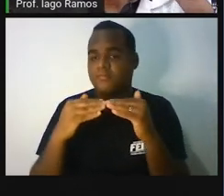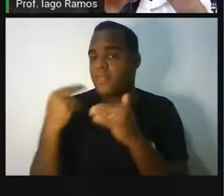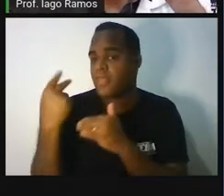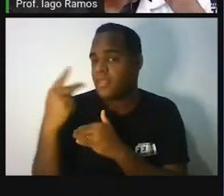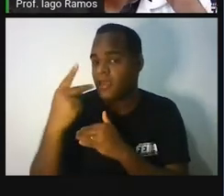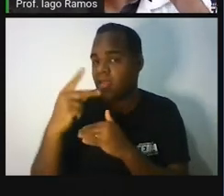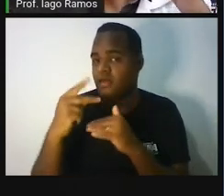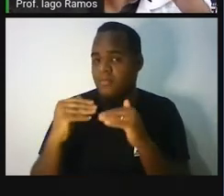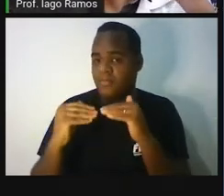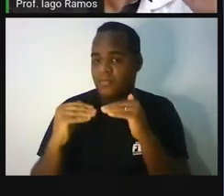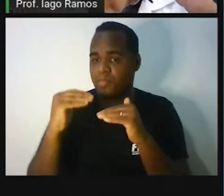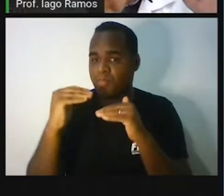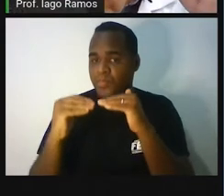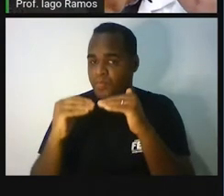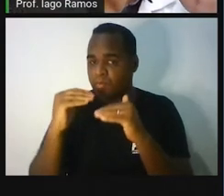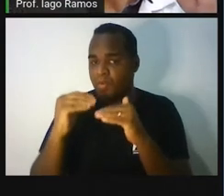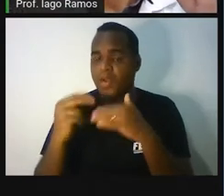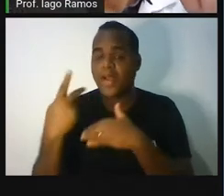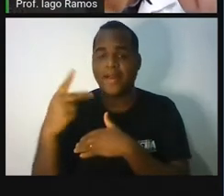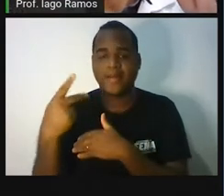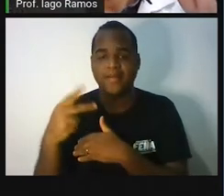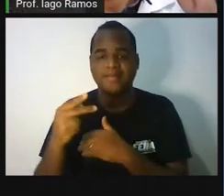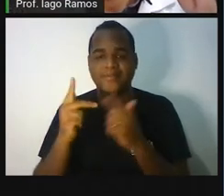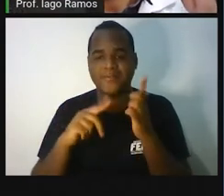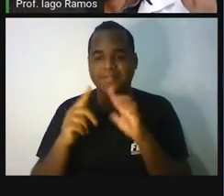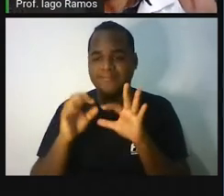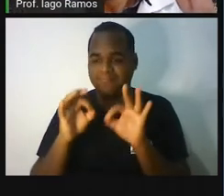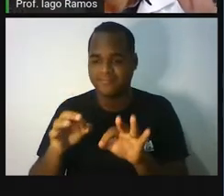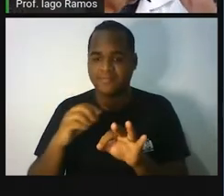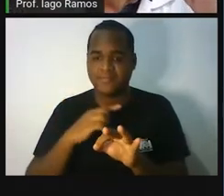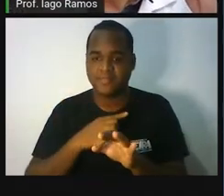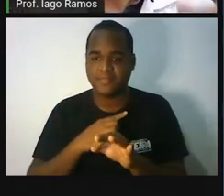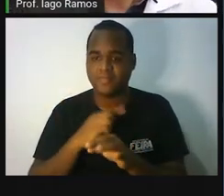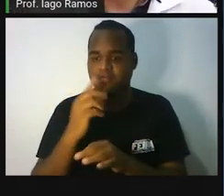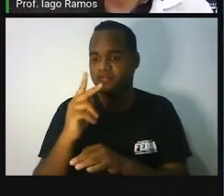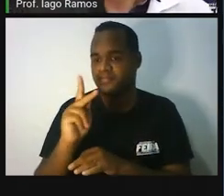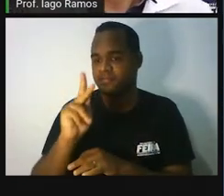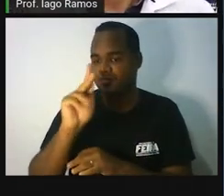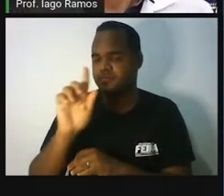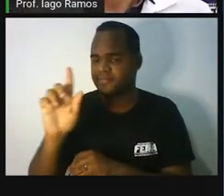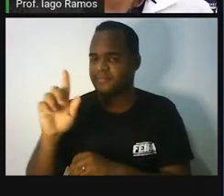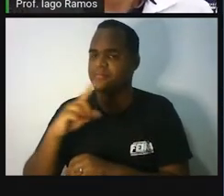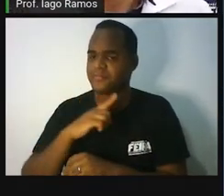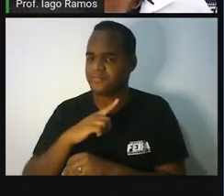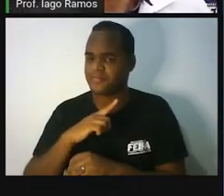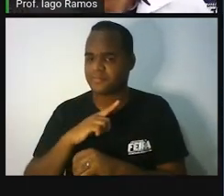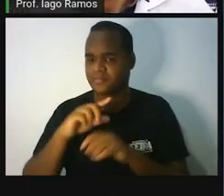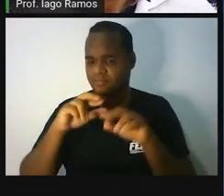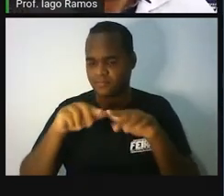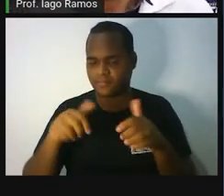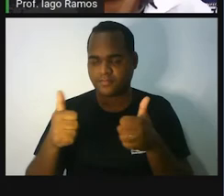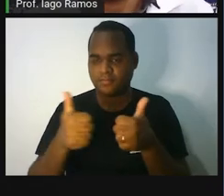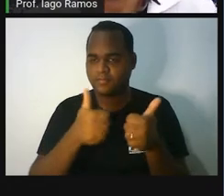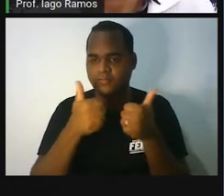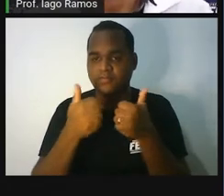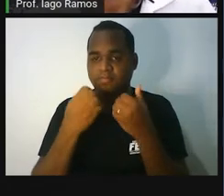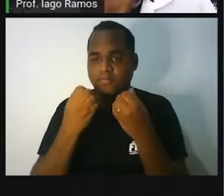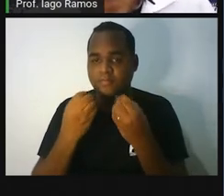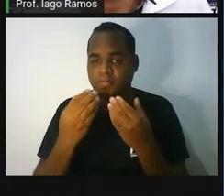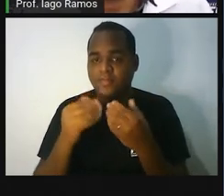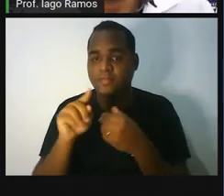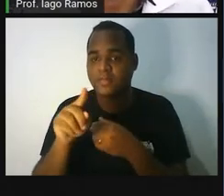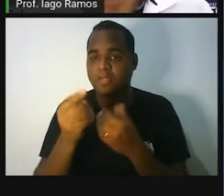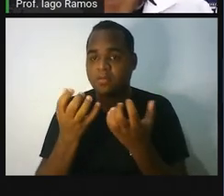chegou em um quilo. Olha só que bacana, né? Essa é a famosa balança de dois pratos, que na verdade,